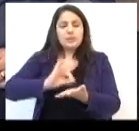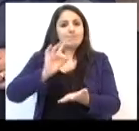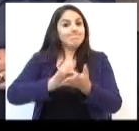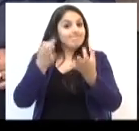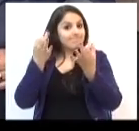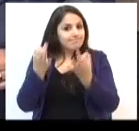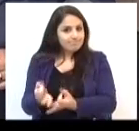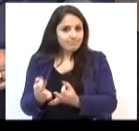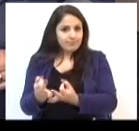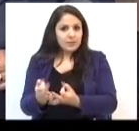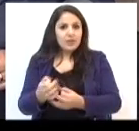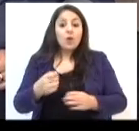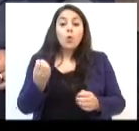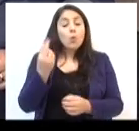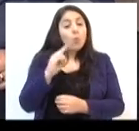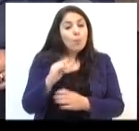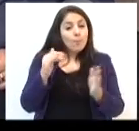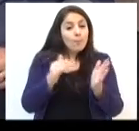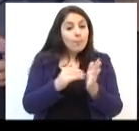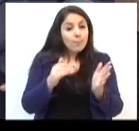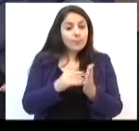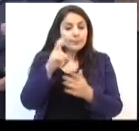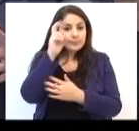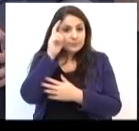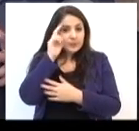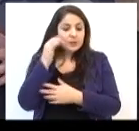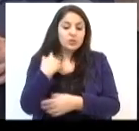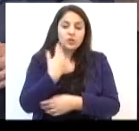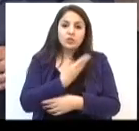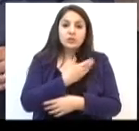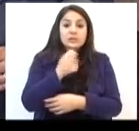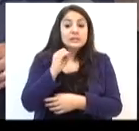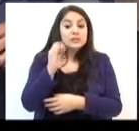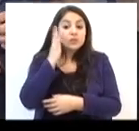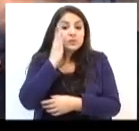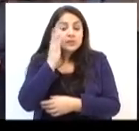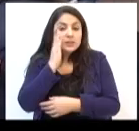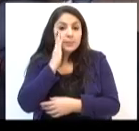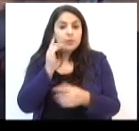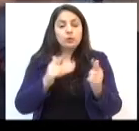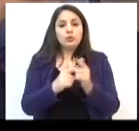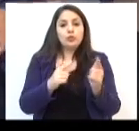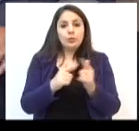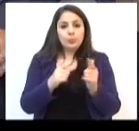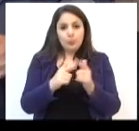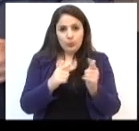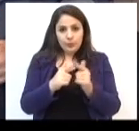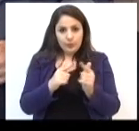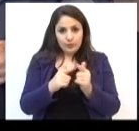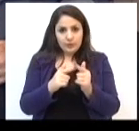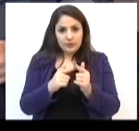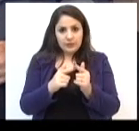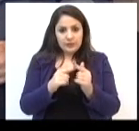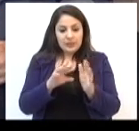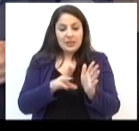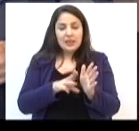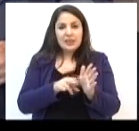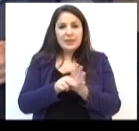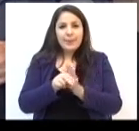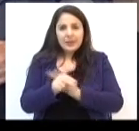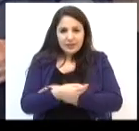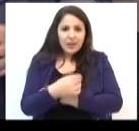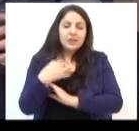ou no máximo quinta-feira. É, nós tratamos, dada o tipo de bactéria em que o tempo de intervenção é muito importante,